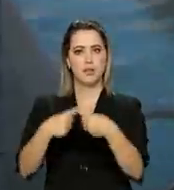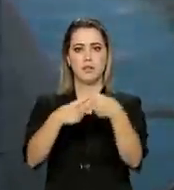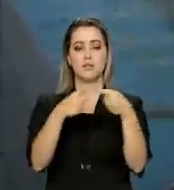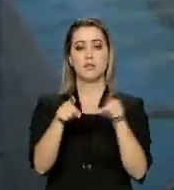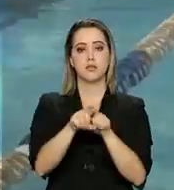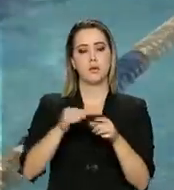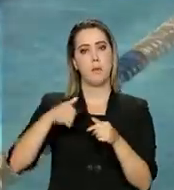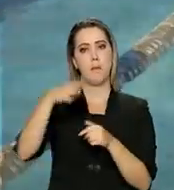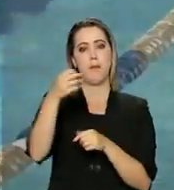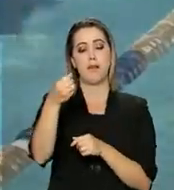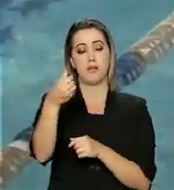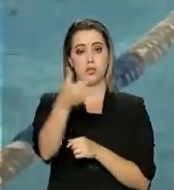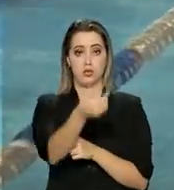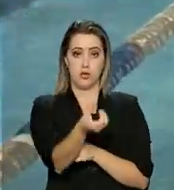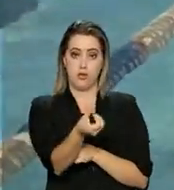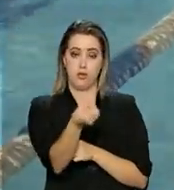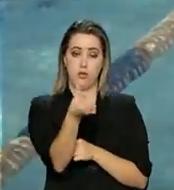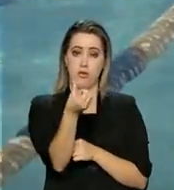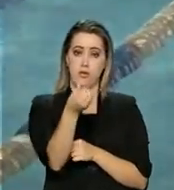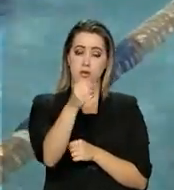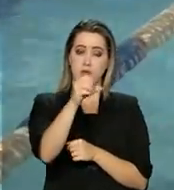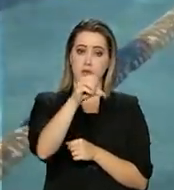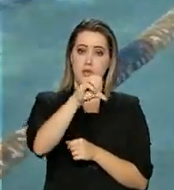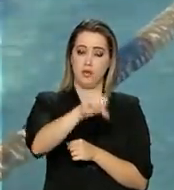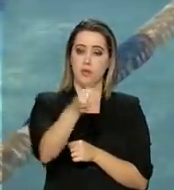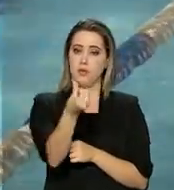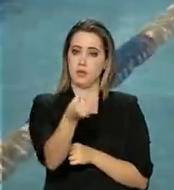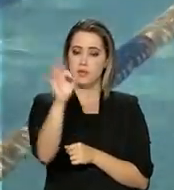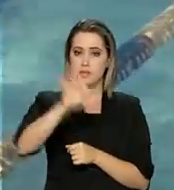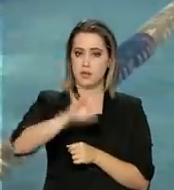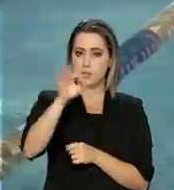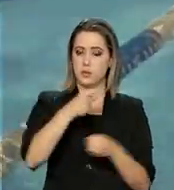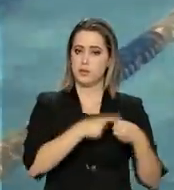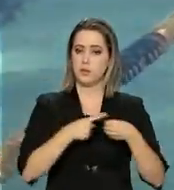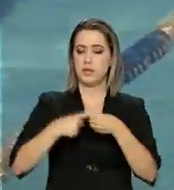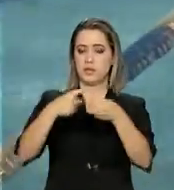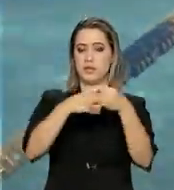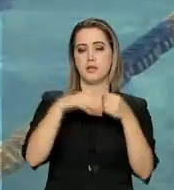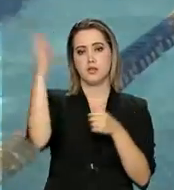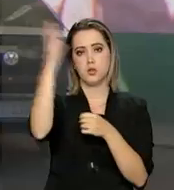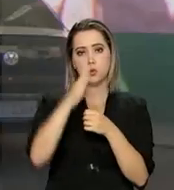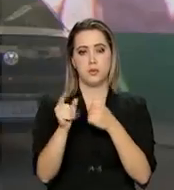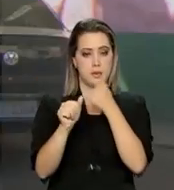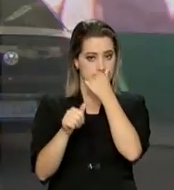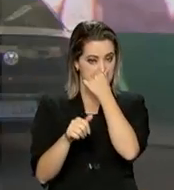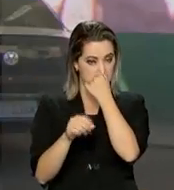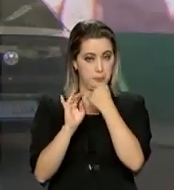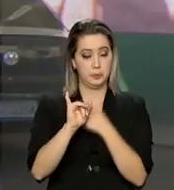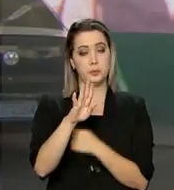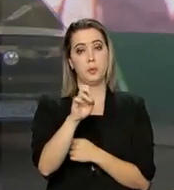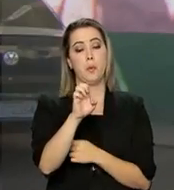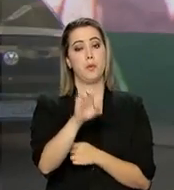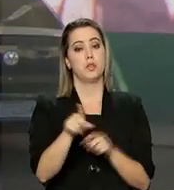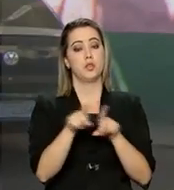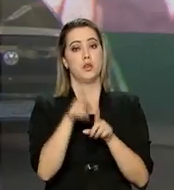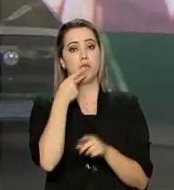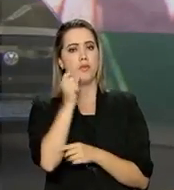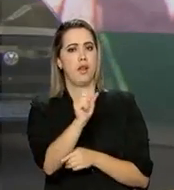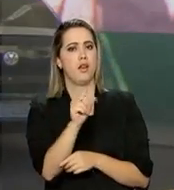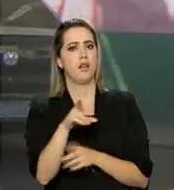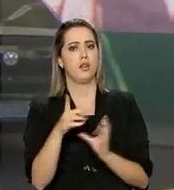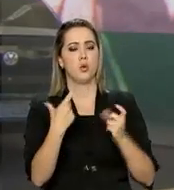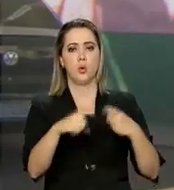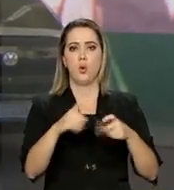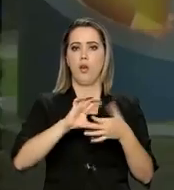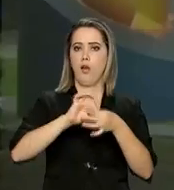presentes em mais de 96% dos municípios brasileiros, de acordo com pesquisa do IBGE. Na Vila Olímpica da Mangueira,